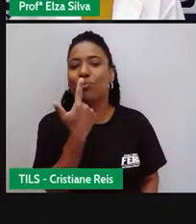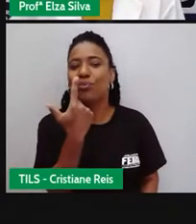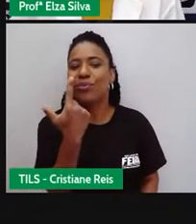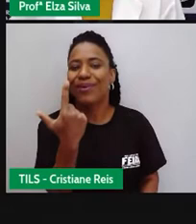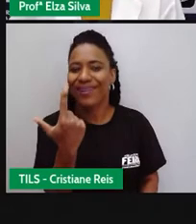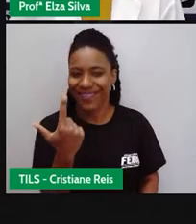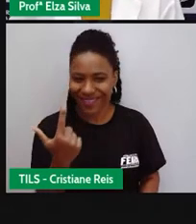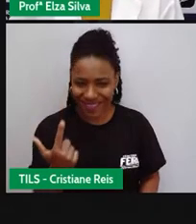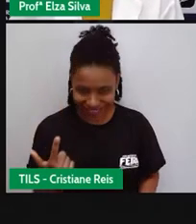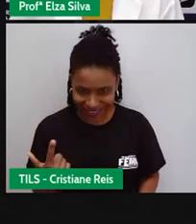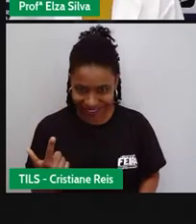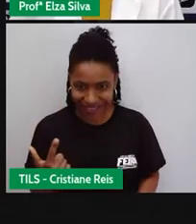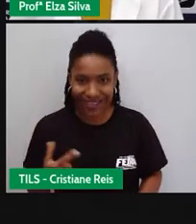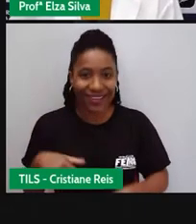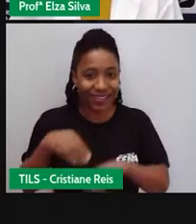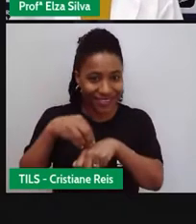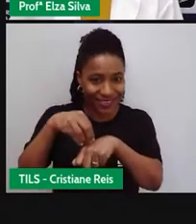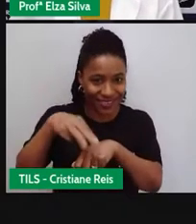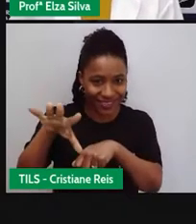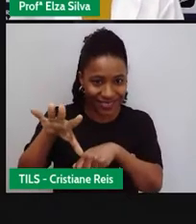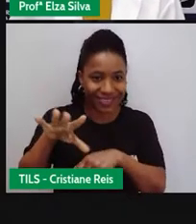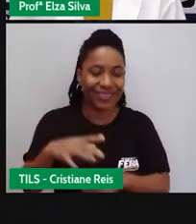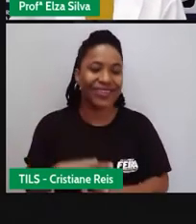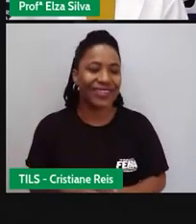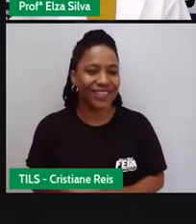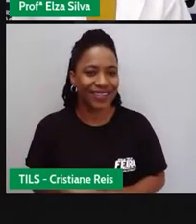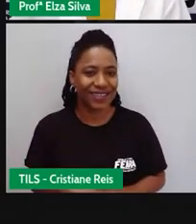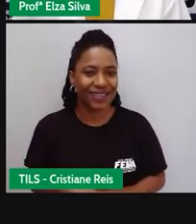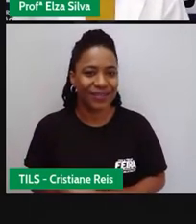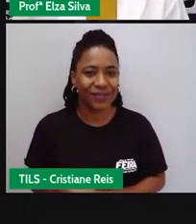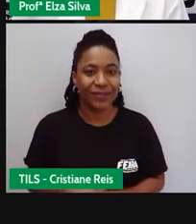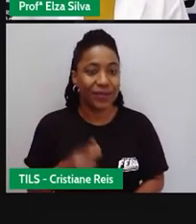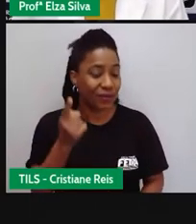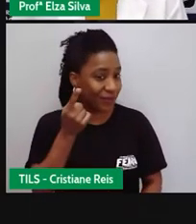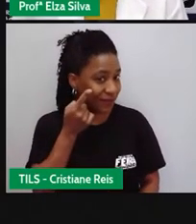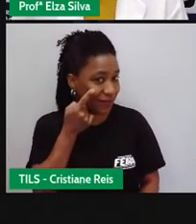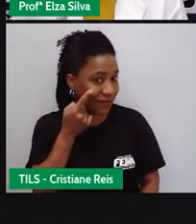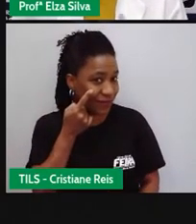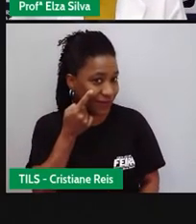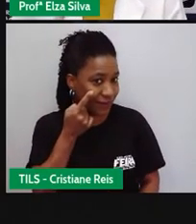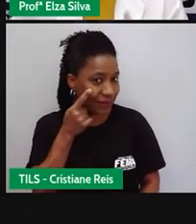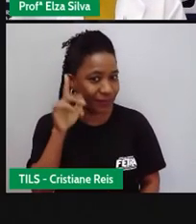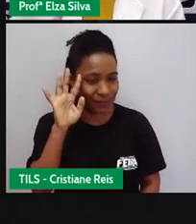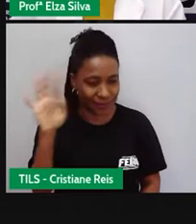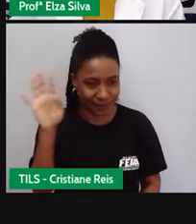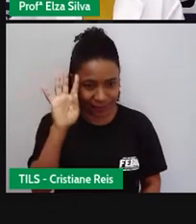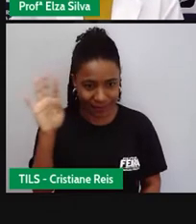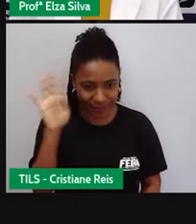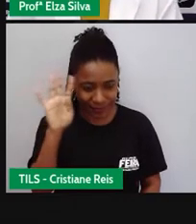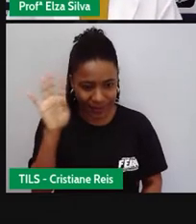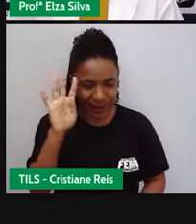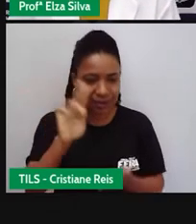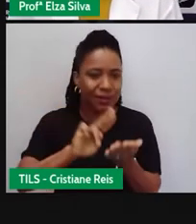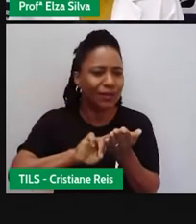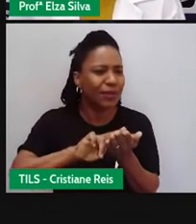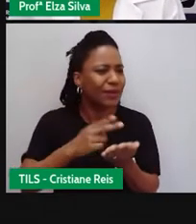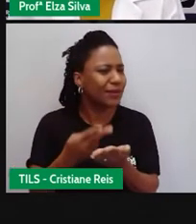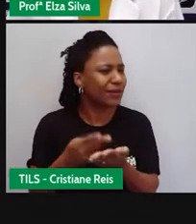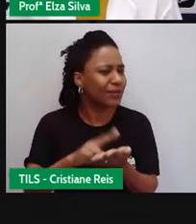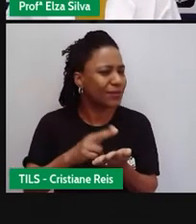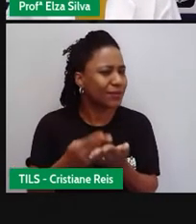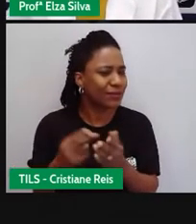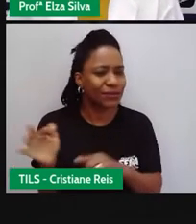Seven, 19, 60. Então, vamos, junto comigo, pensar sobre a tradução desse filme.